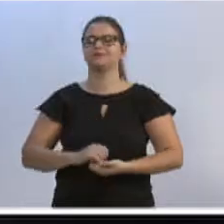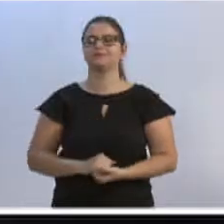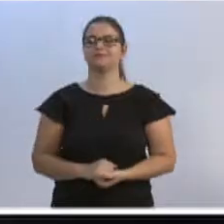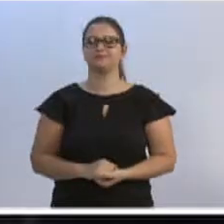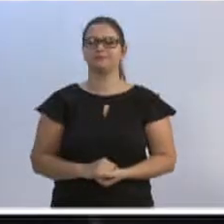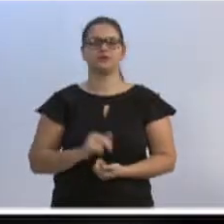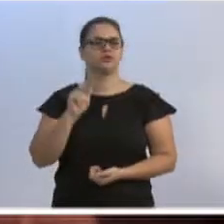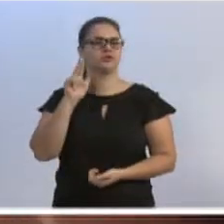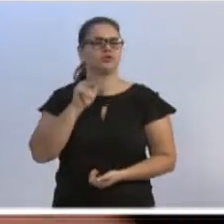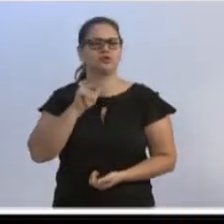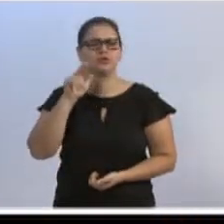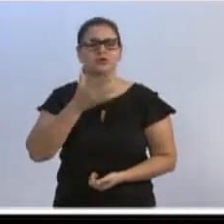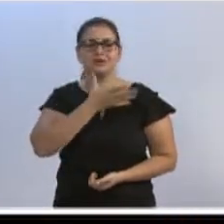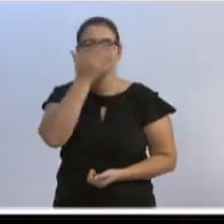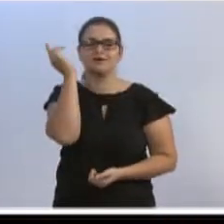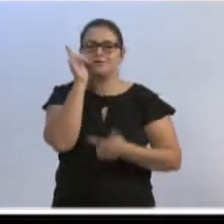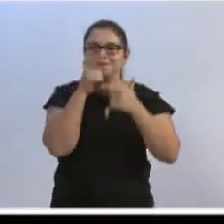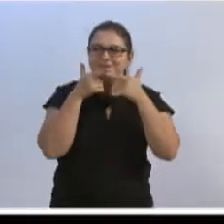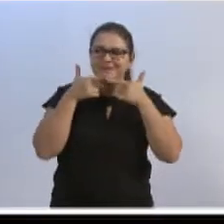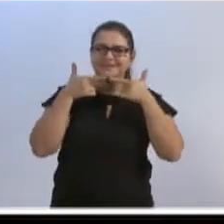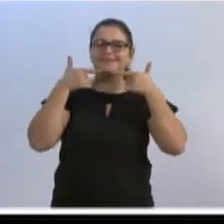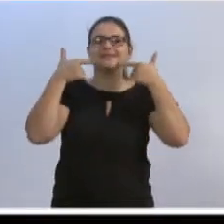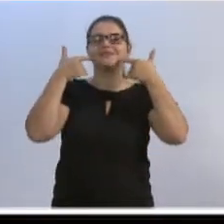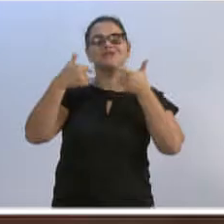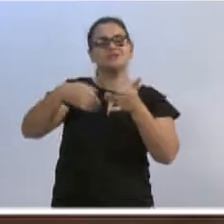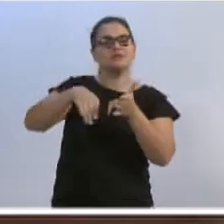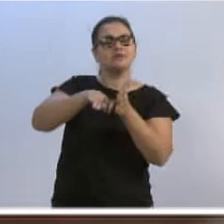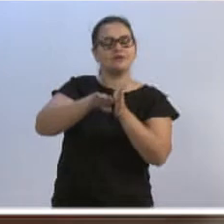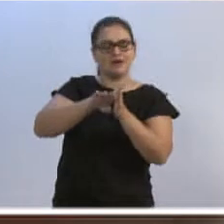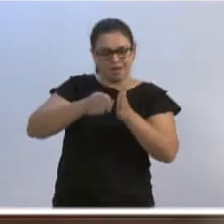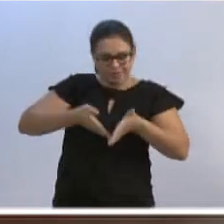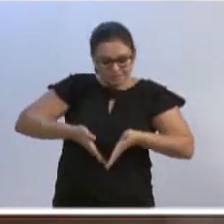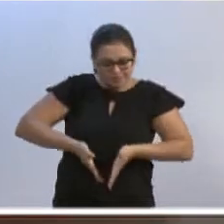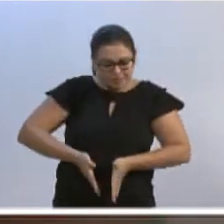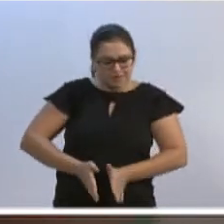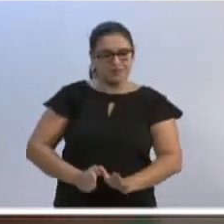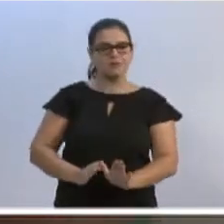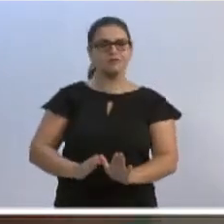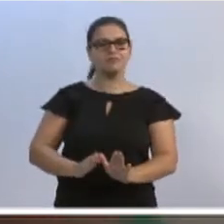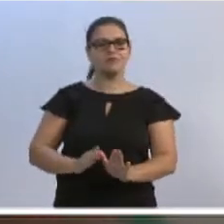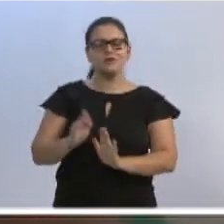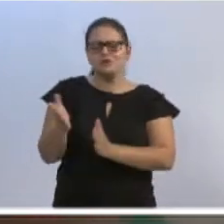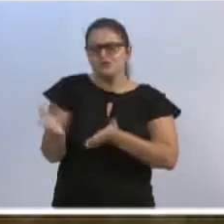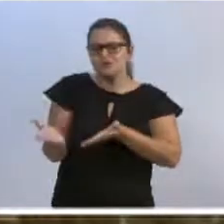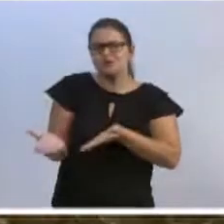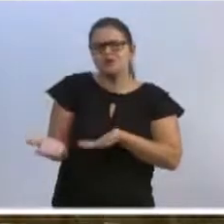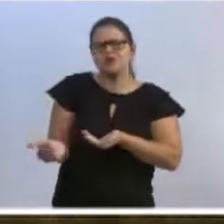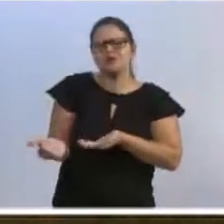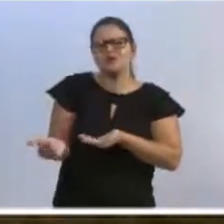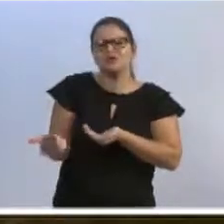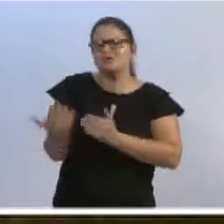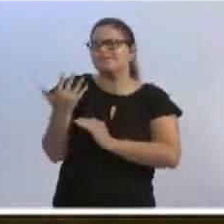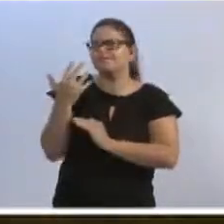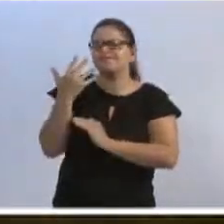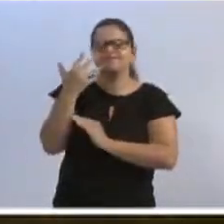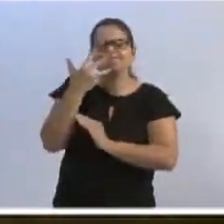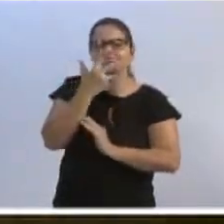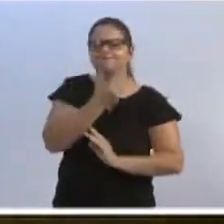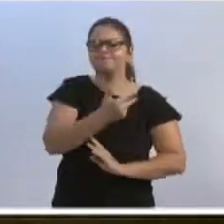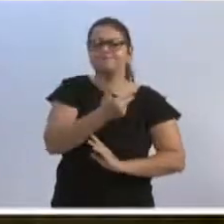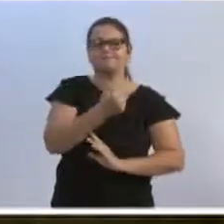Nunca vou esquecer aquele seu sorriso quando eu cheguei ao mundo. Você era tão jovem e tão bela,